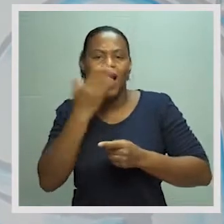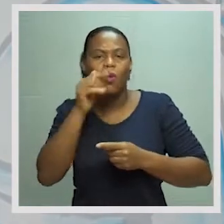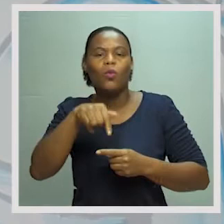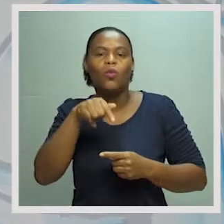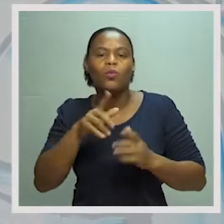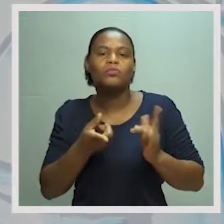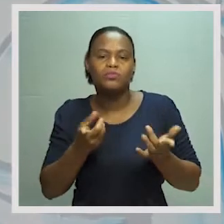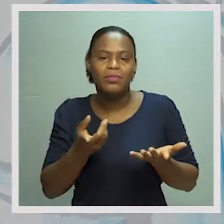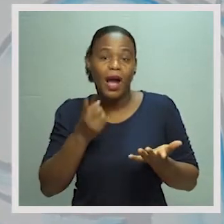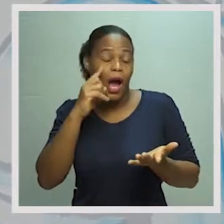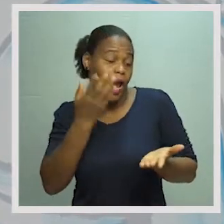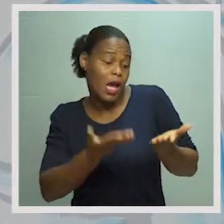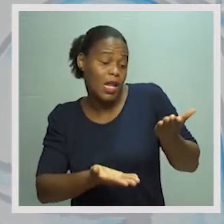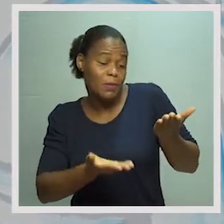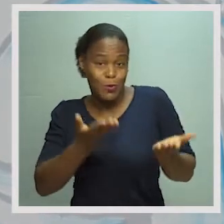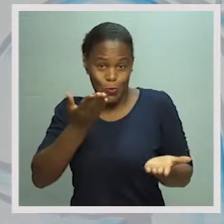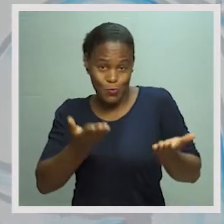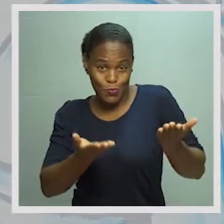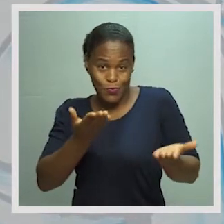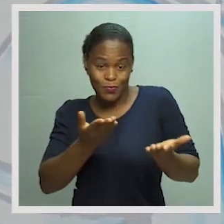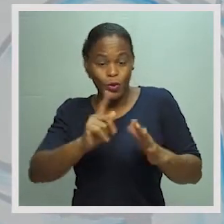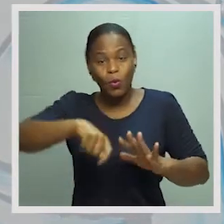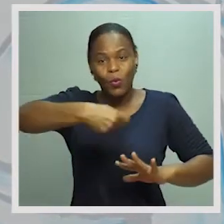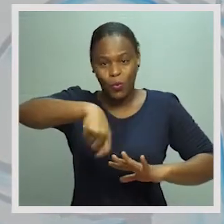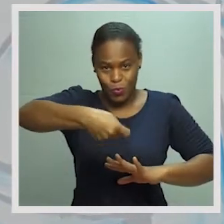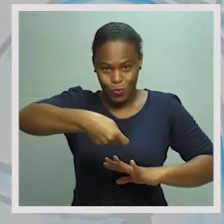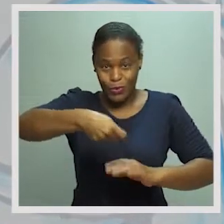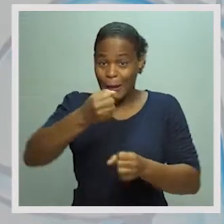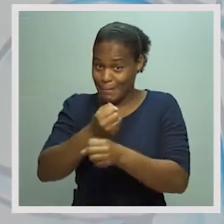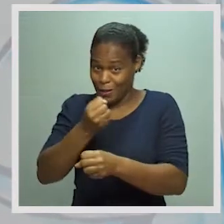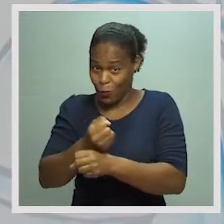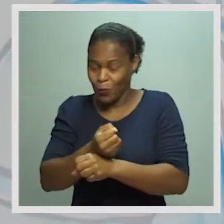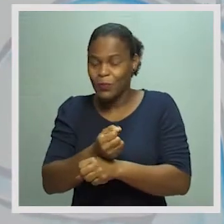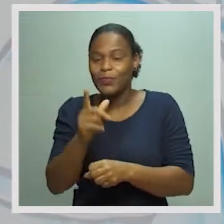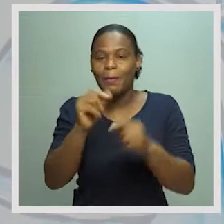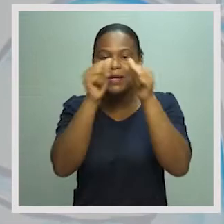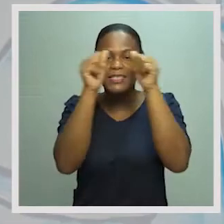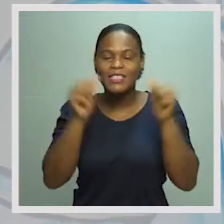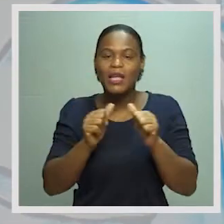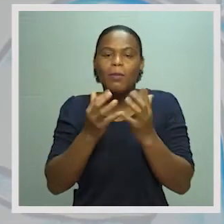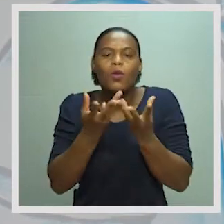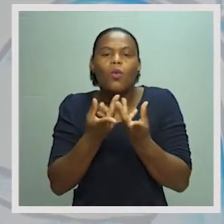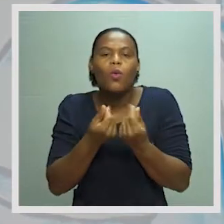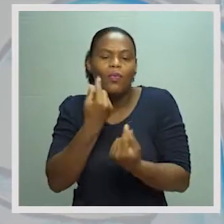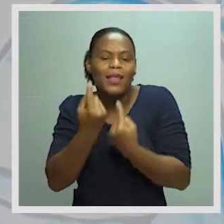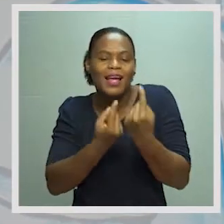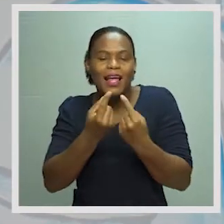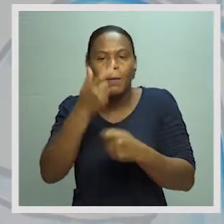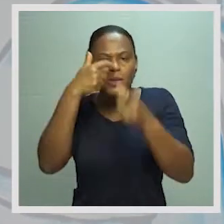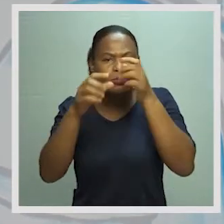Vamos ver o equilíbrio entre recursos e empregos, vamos ver sistemas de conta de cada agente